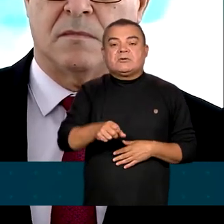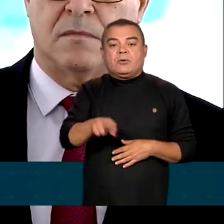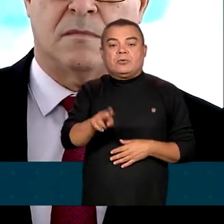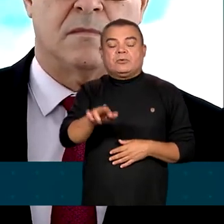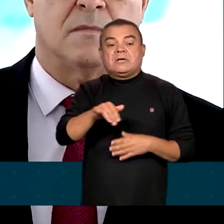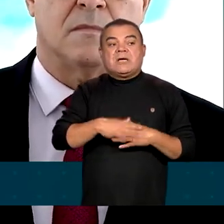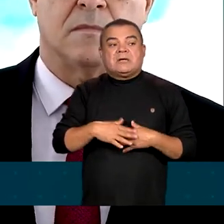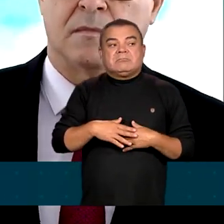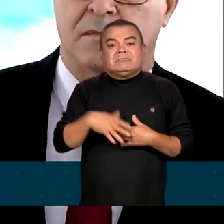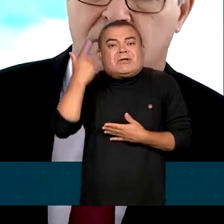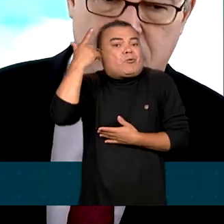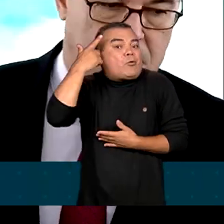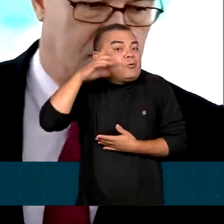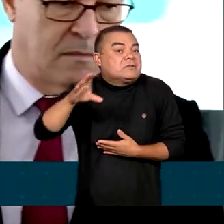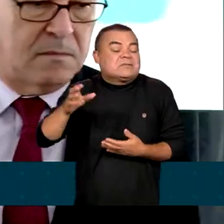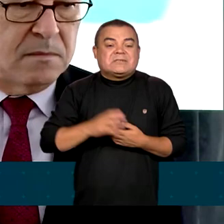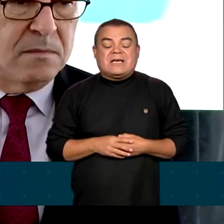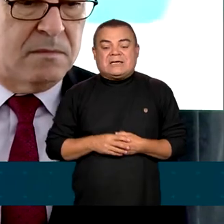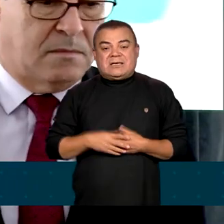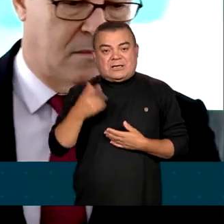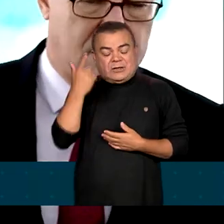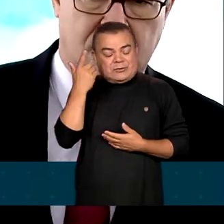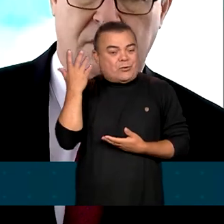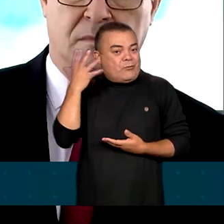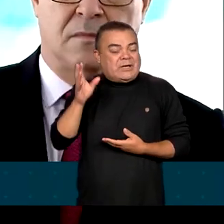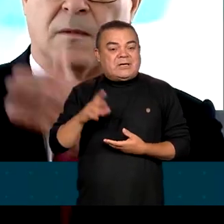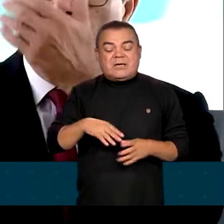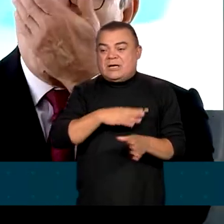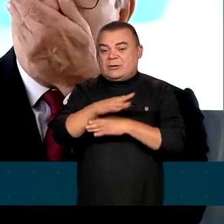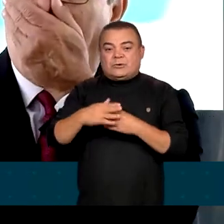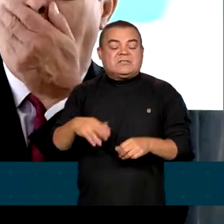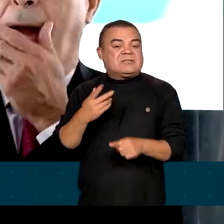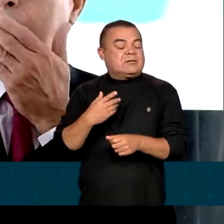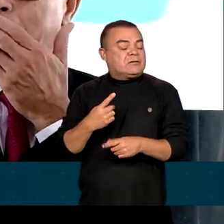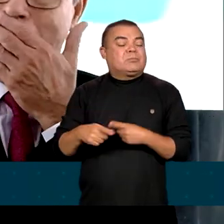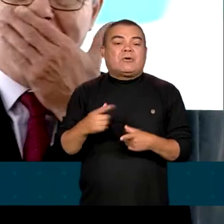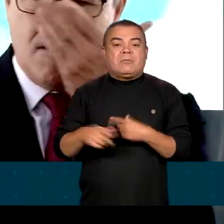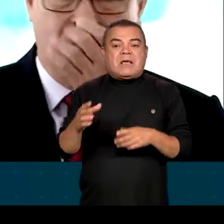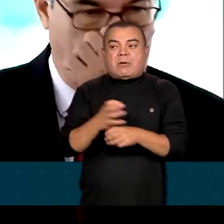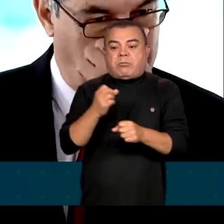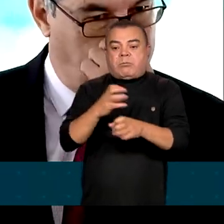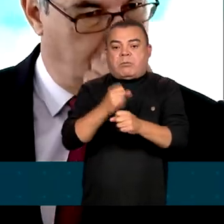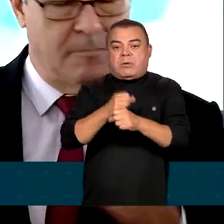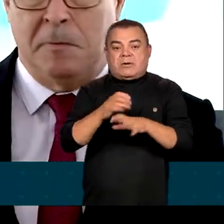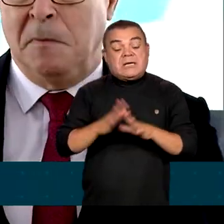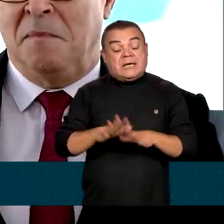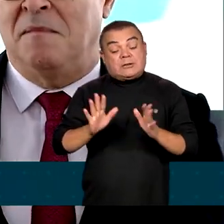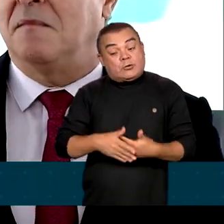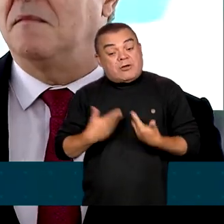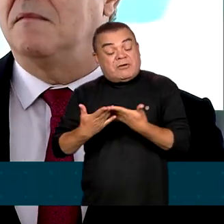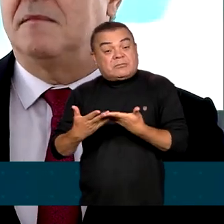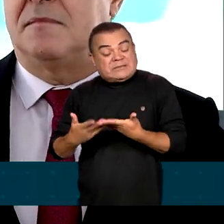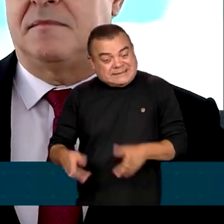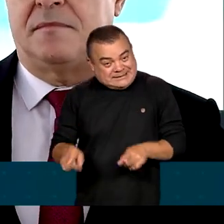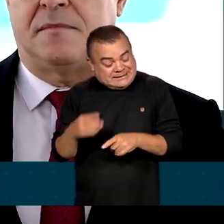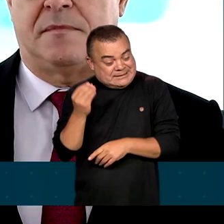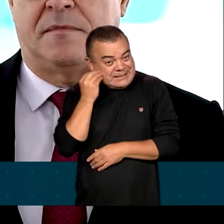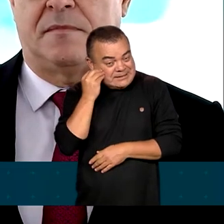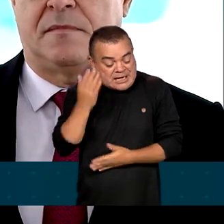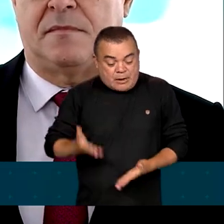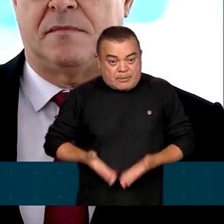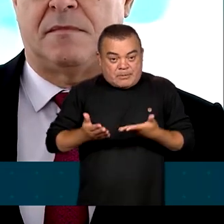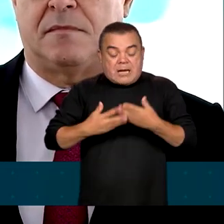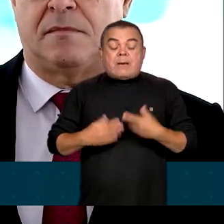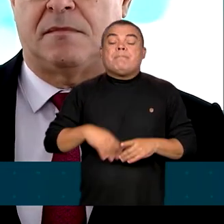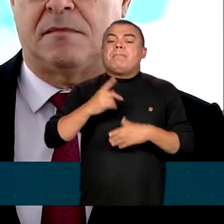equacionar todas essas questões. Então, por isso, nós vamos buscar inovar, nós vamos buscar, talvez, implementar mais linhas de crédito